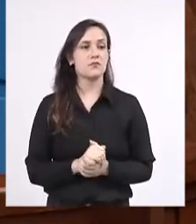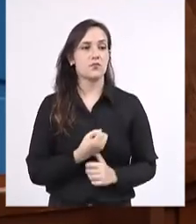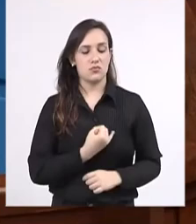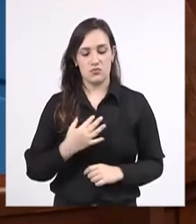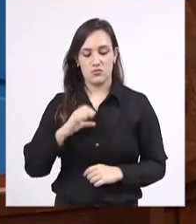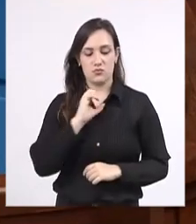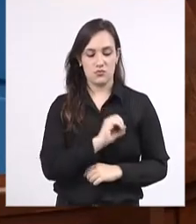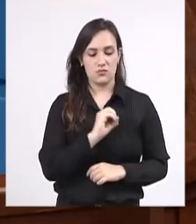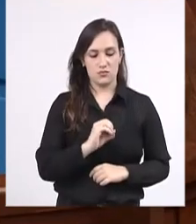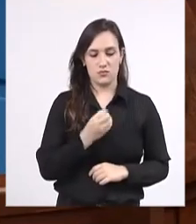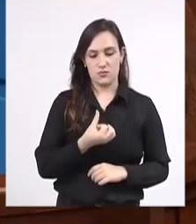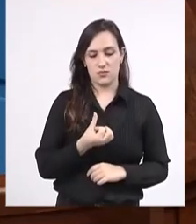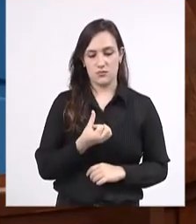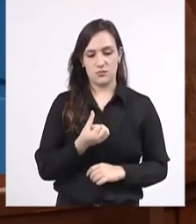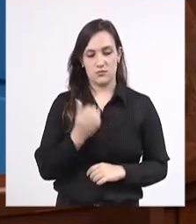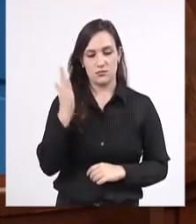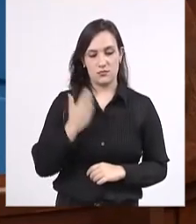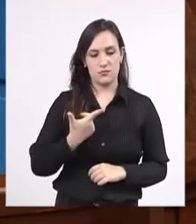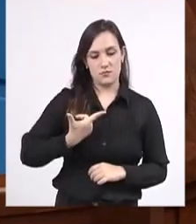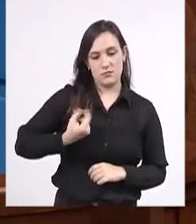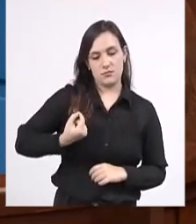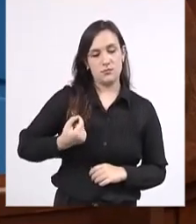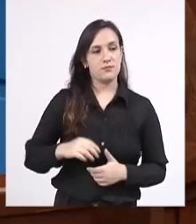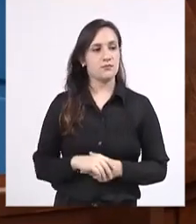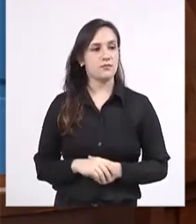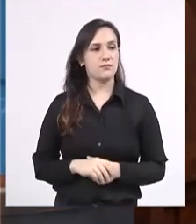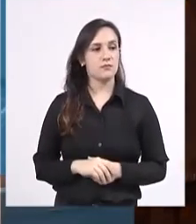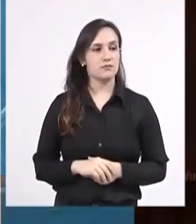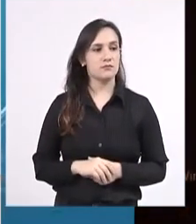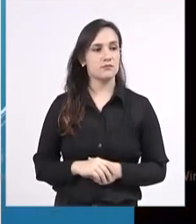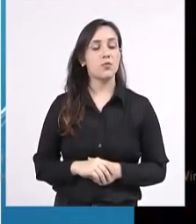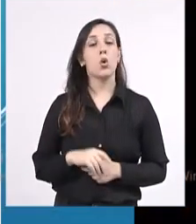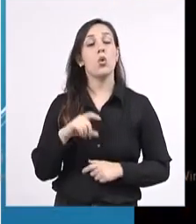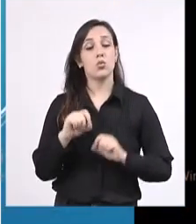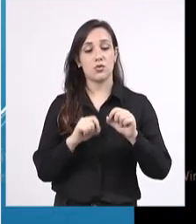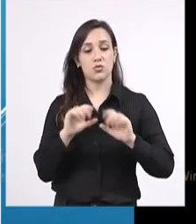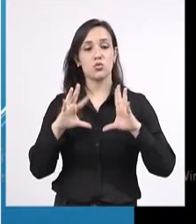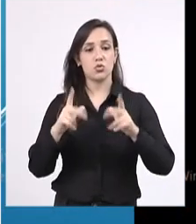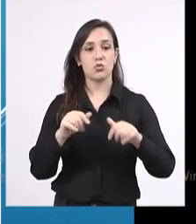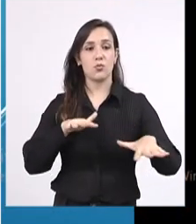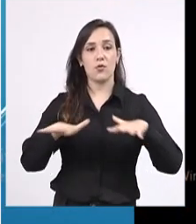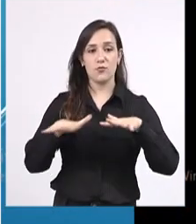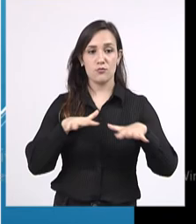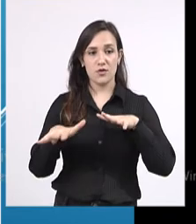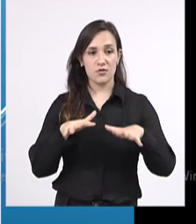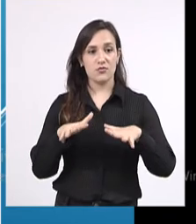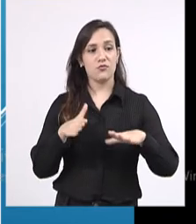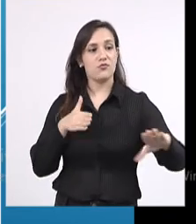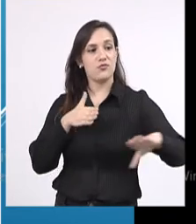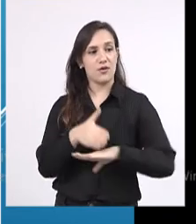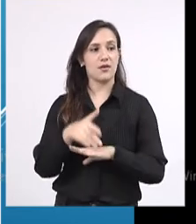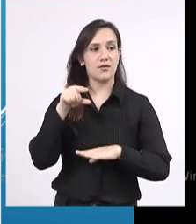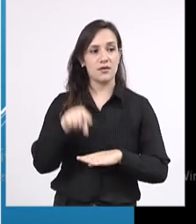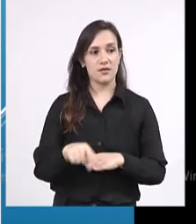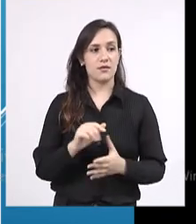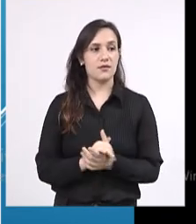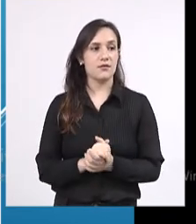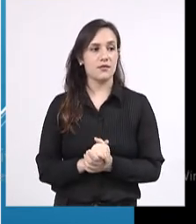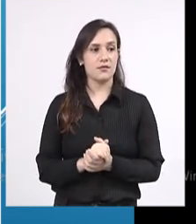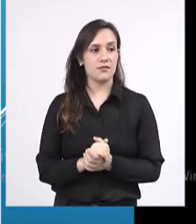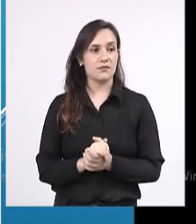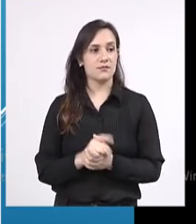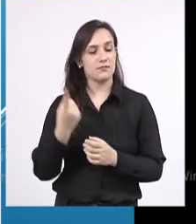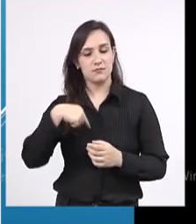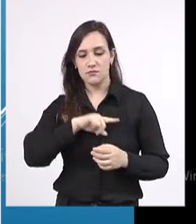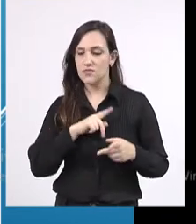06 de 2020. Nós, movimentos, viemos até a Assembleia, fizemos visita